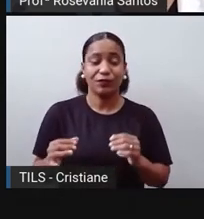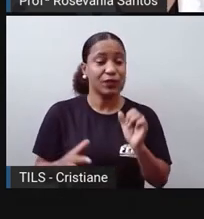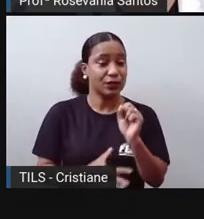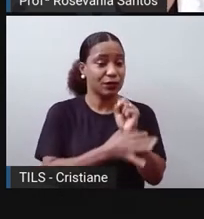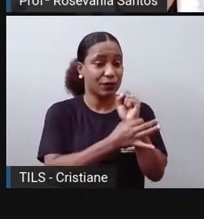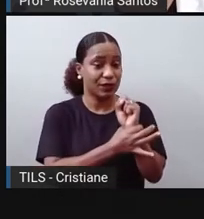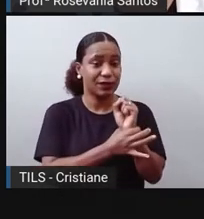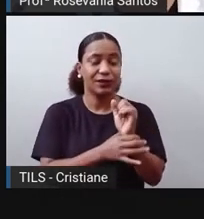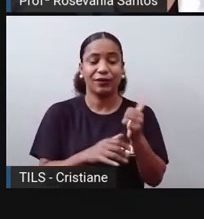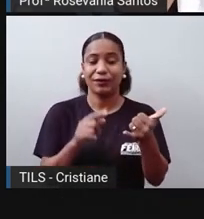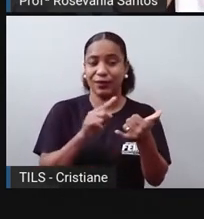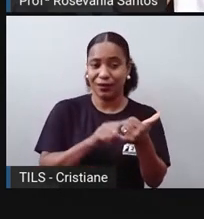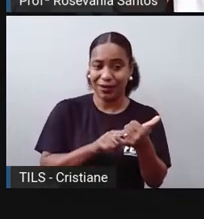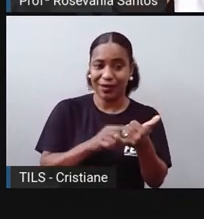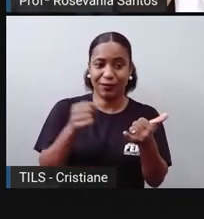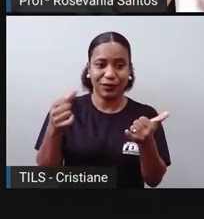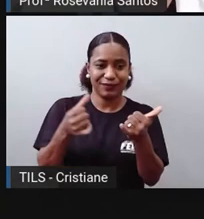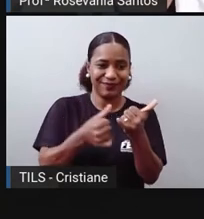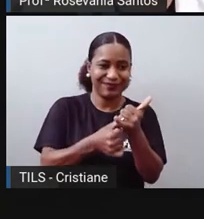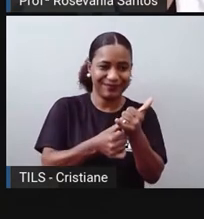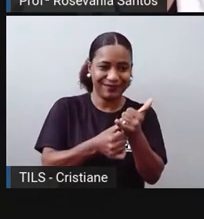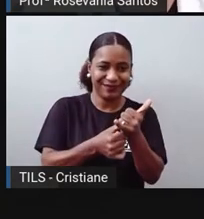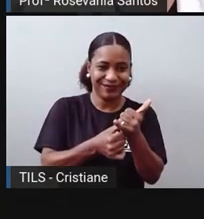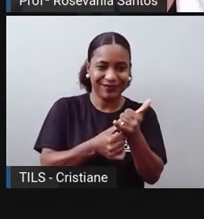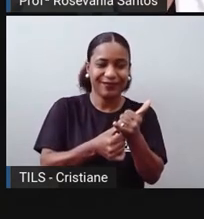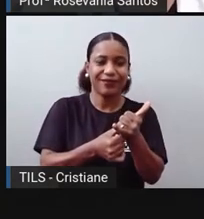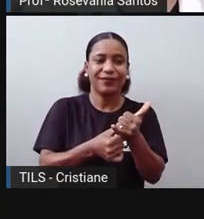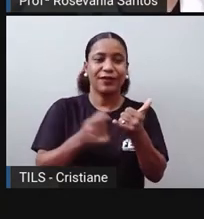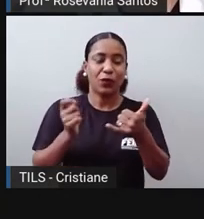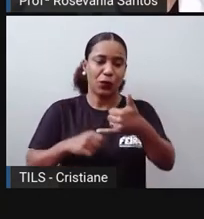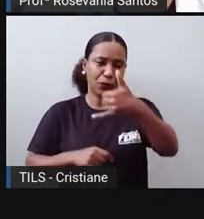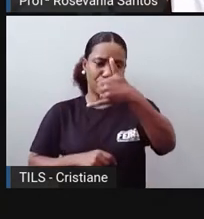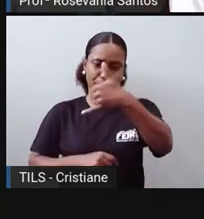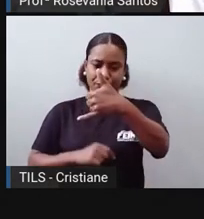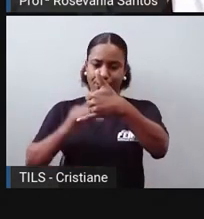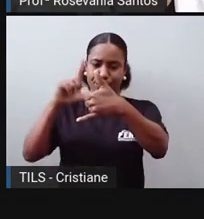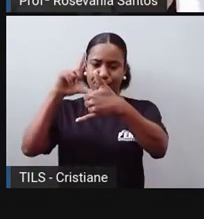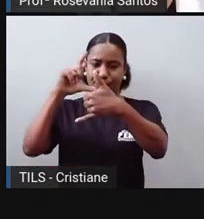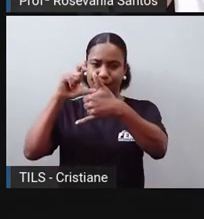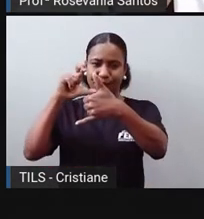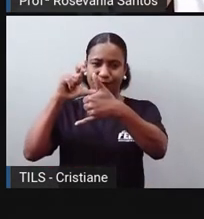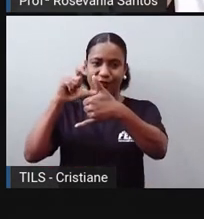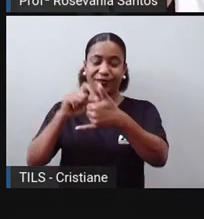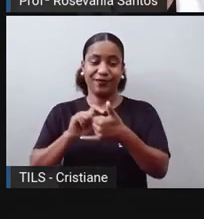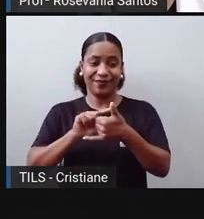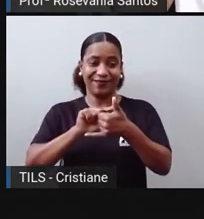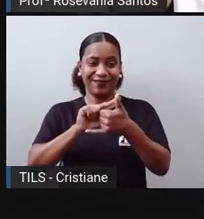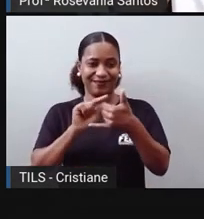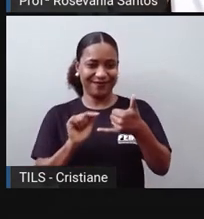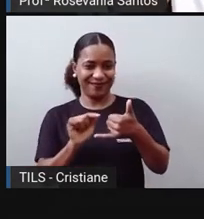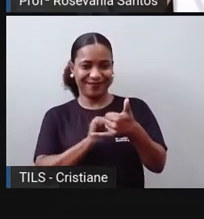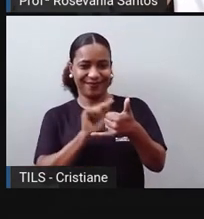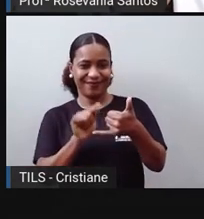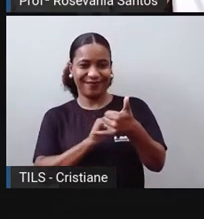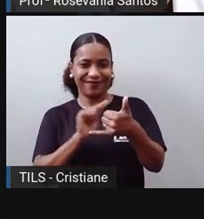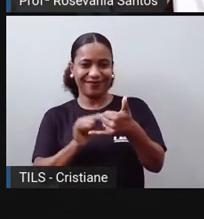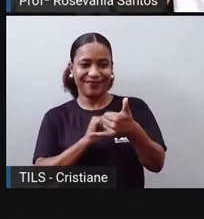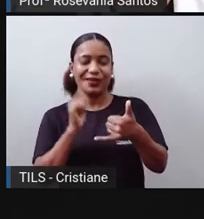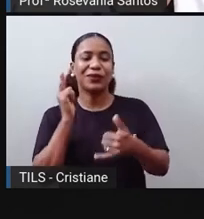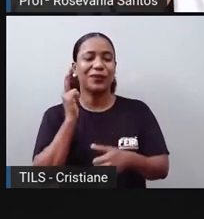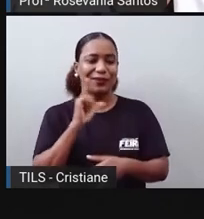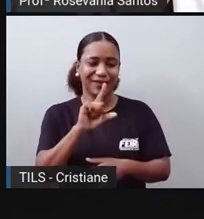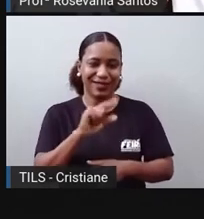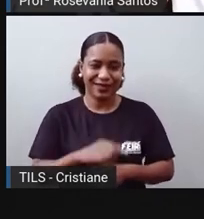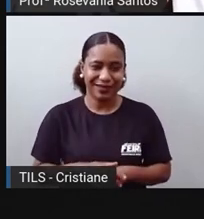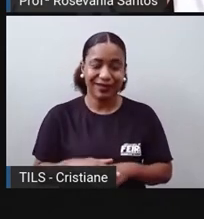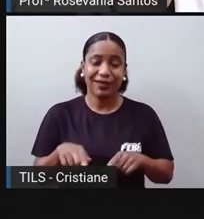hoje, né, tem a digital, tem o reconhecimento facial, muitas dessas informações, principalmente até